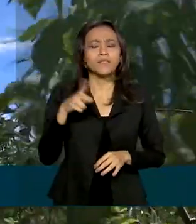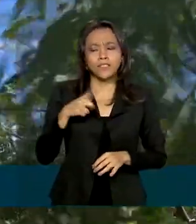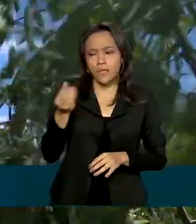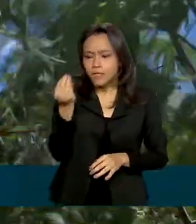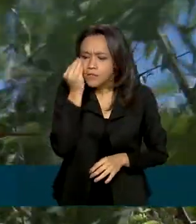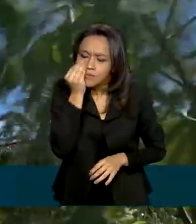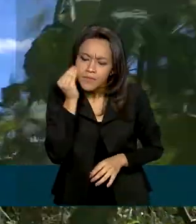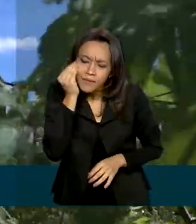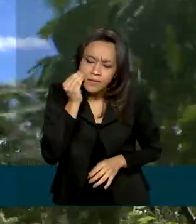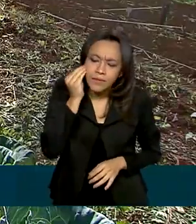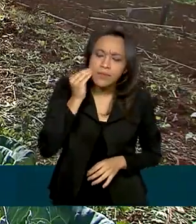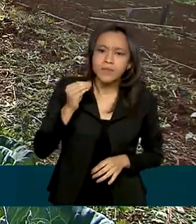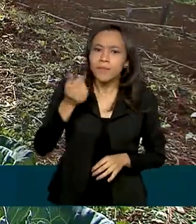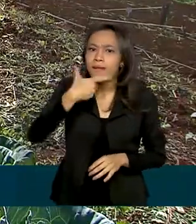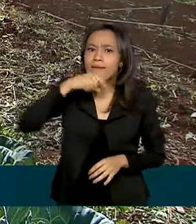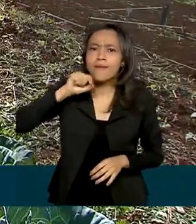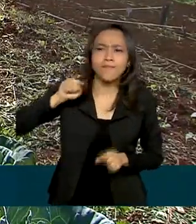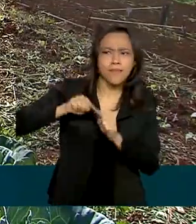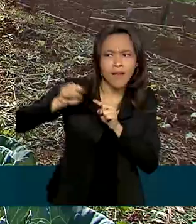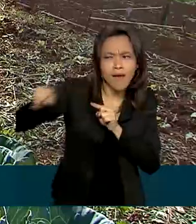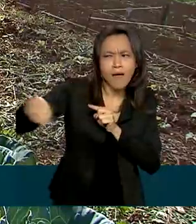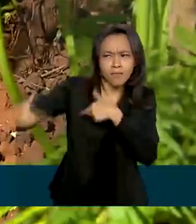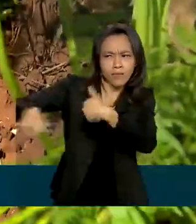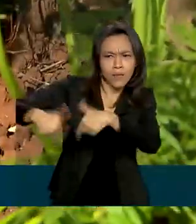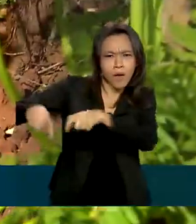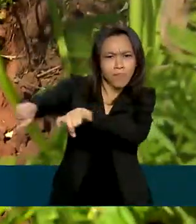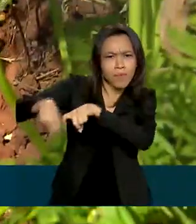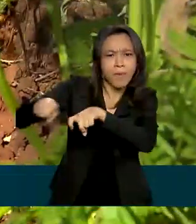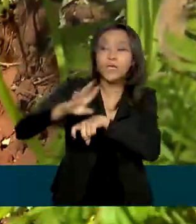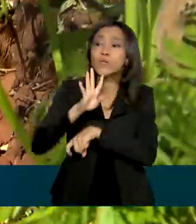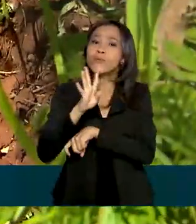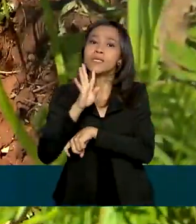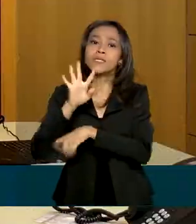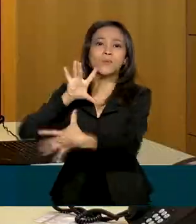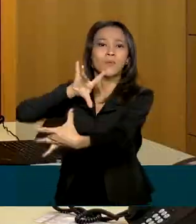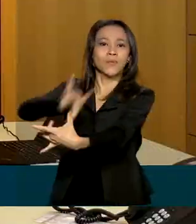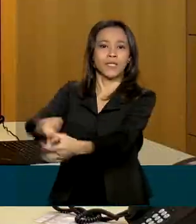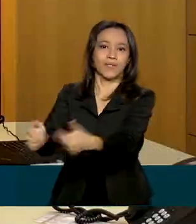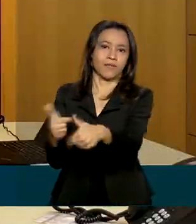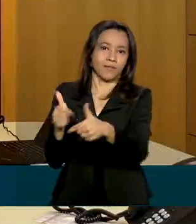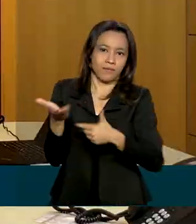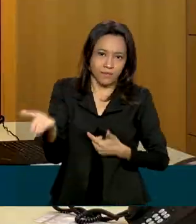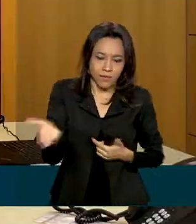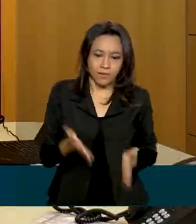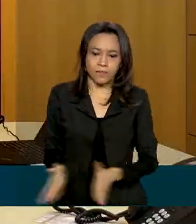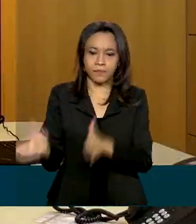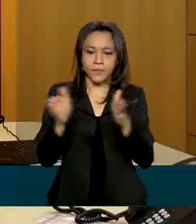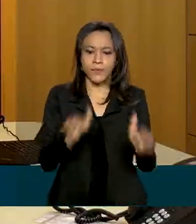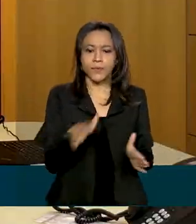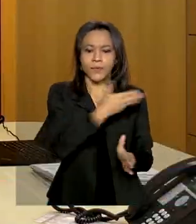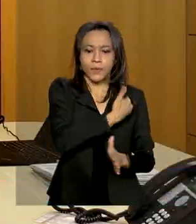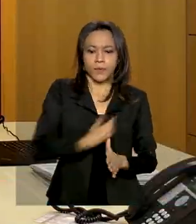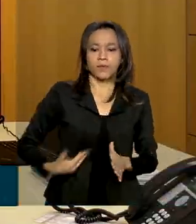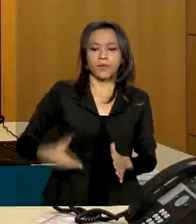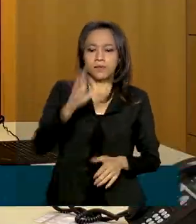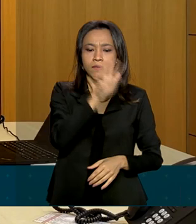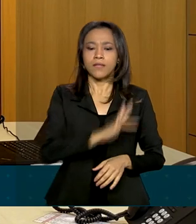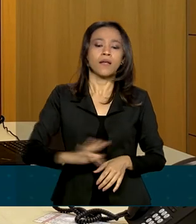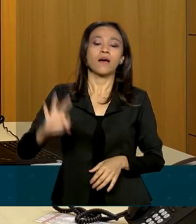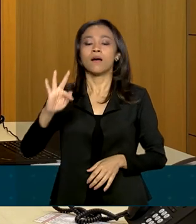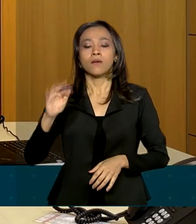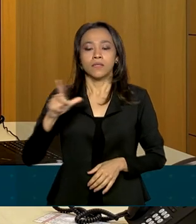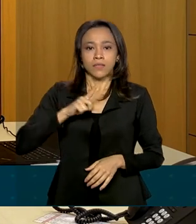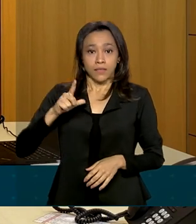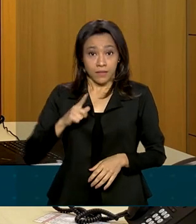perto com o produtor rural e conhecer a realidade do mercado de trabalho. O governo federal se sente muito feliz e